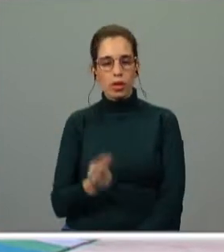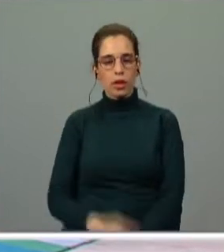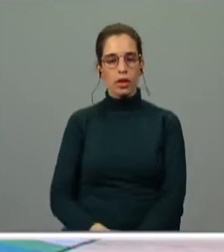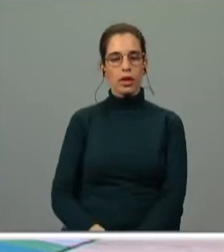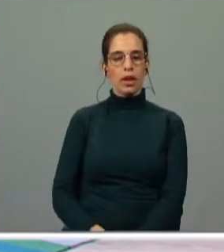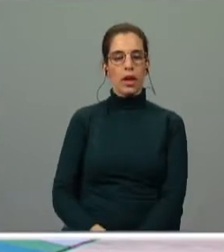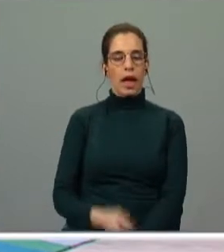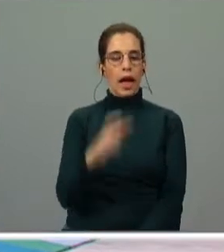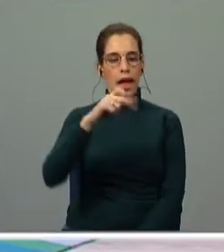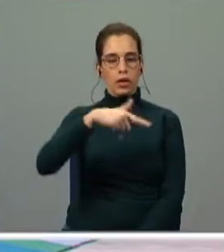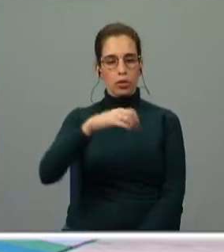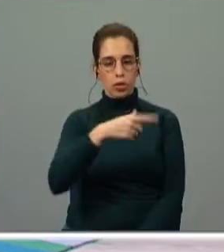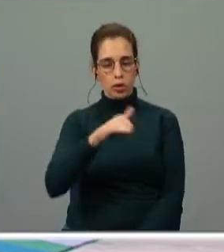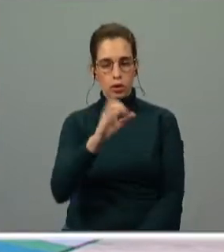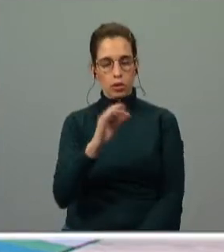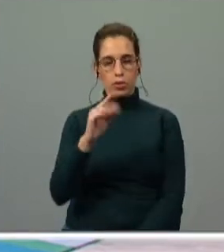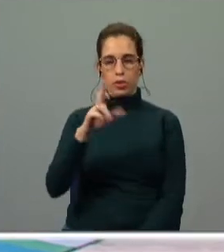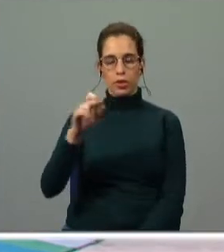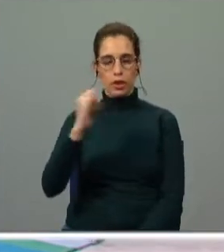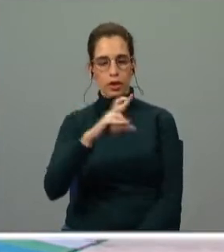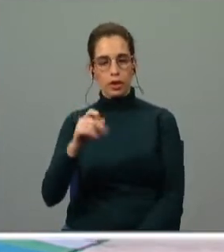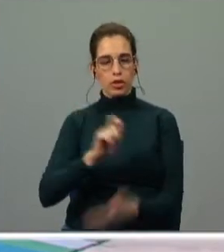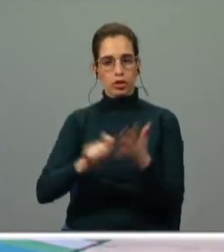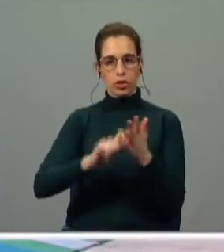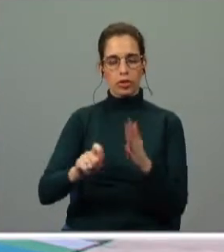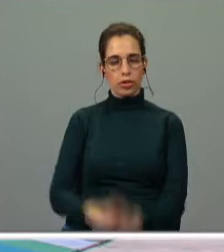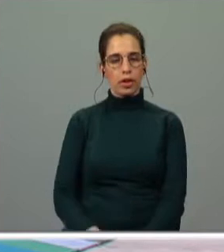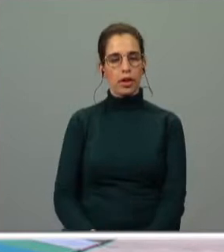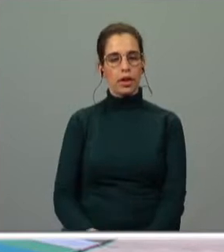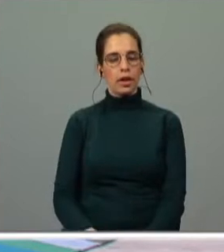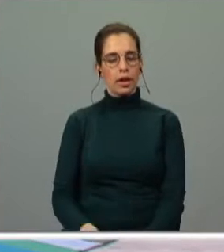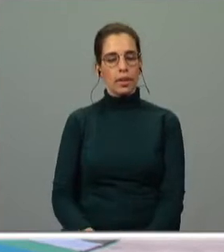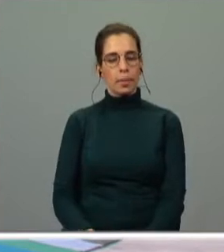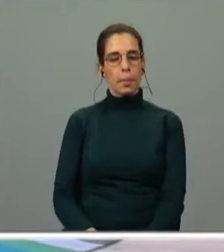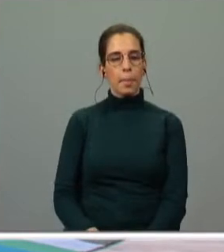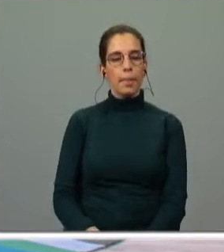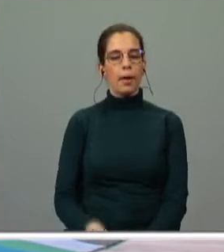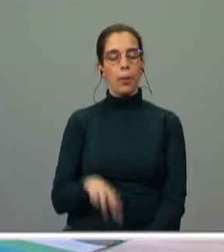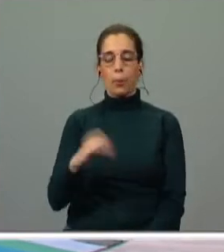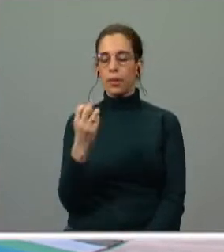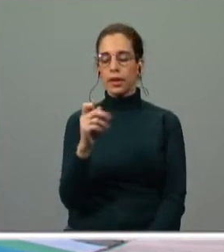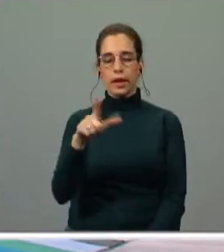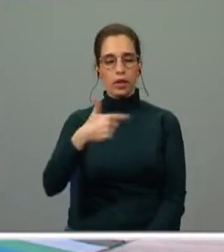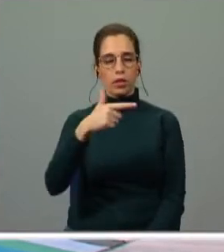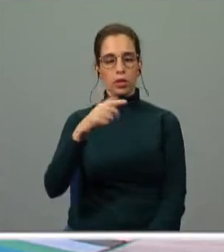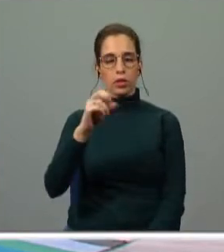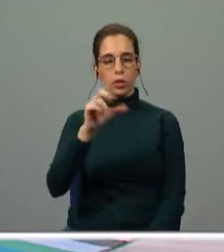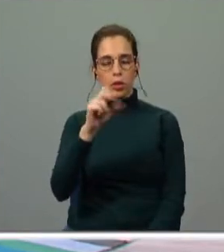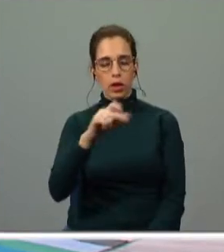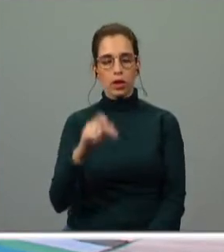escrever a tragédia, a Castro, inspirou Camões com este episódio, inspirou Miguel Torga, inspirou